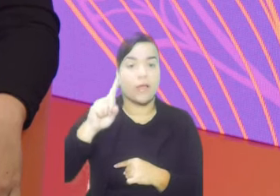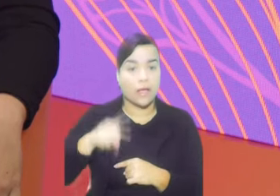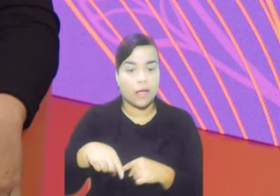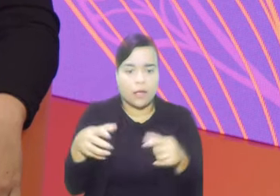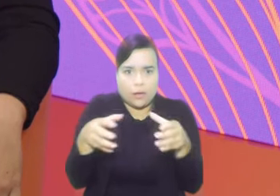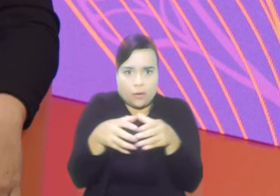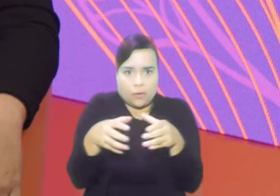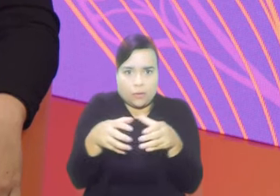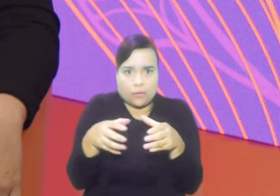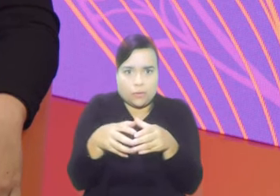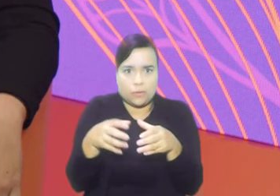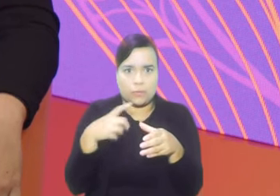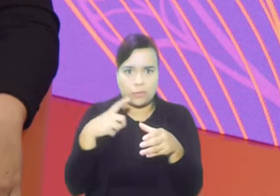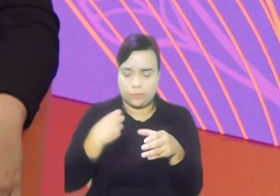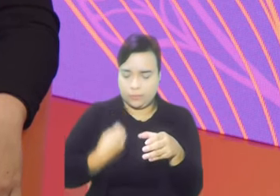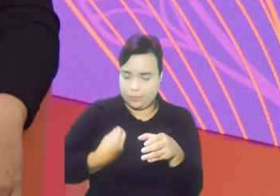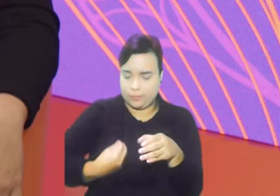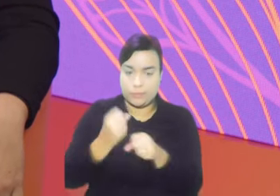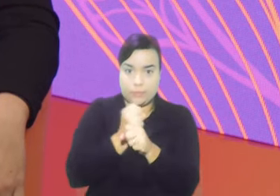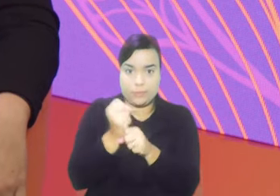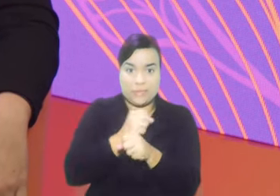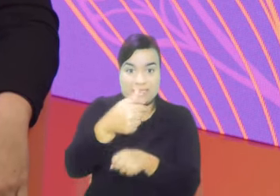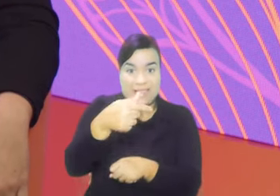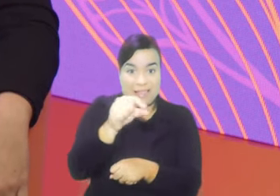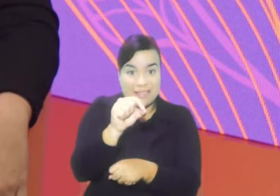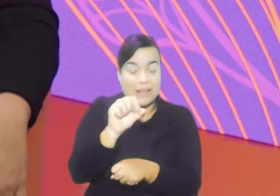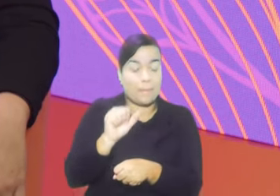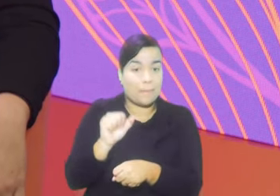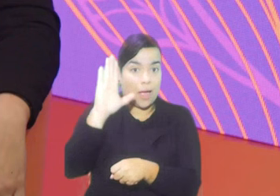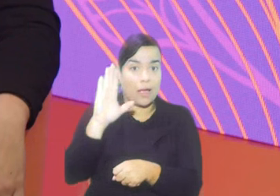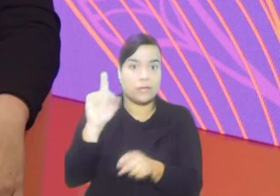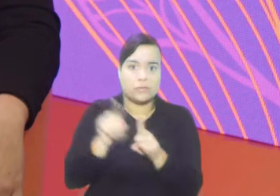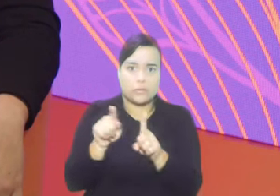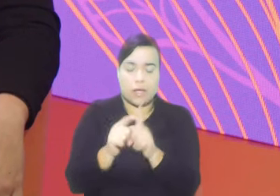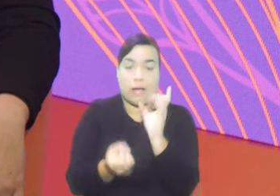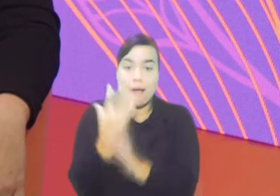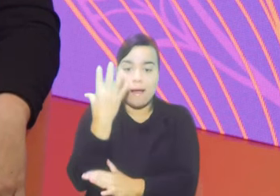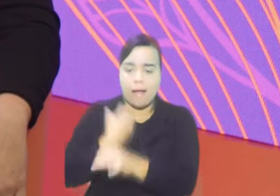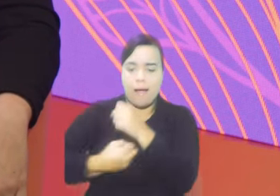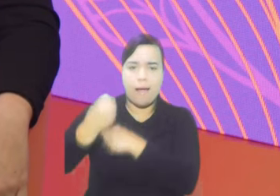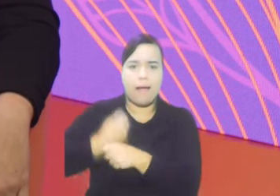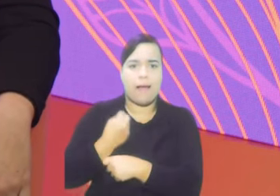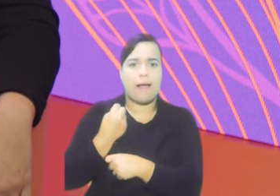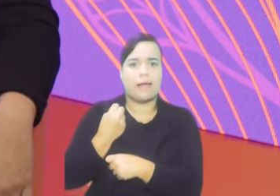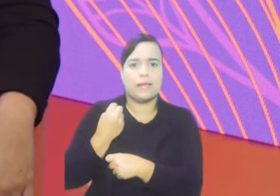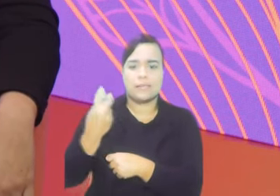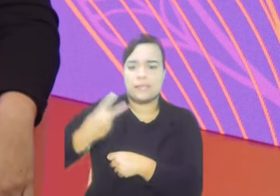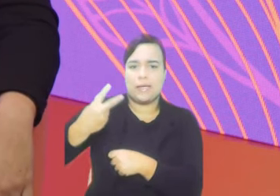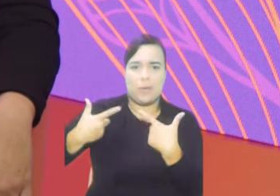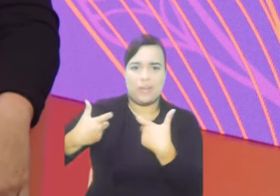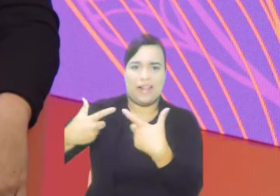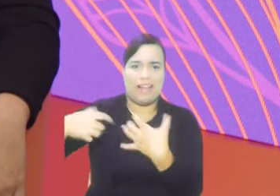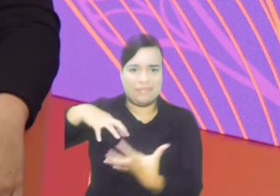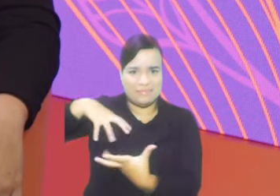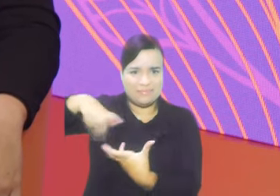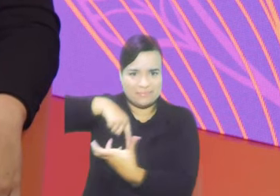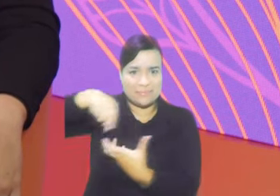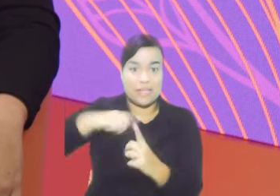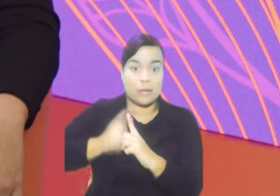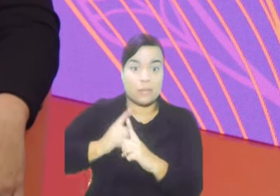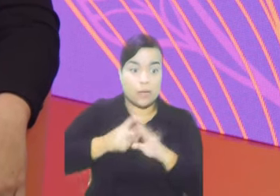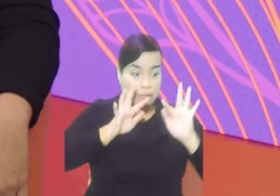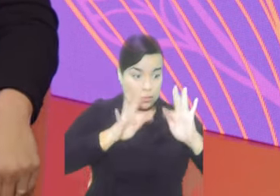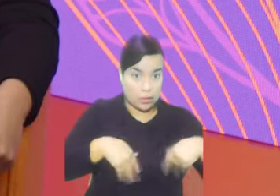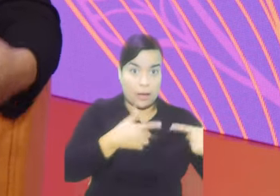organização que existe há mais de 70 anos. Foi criada no contexto da Segunda Guerra Mundial, porque mesmo após o